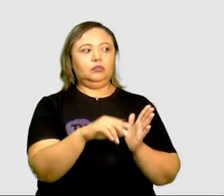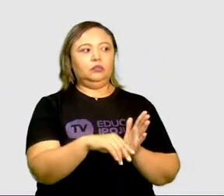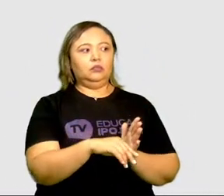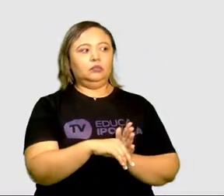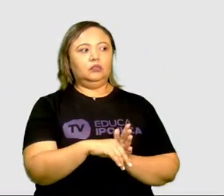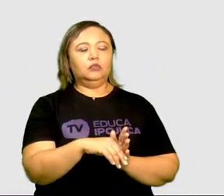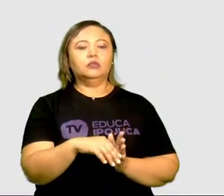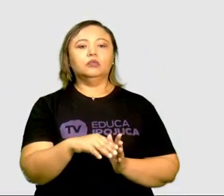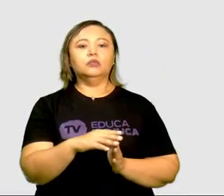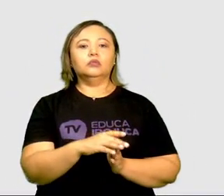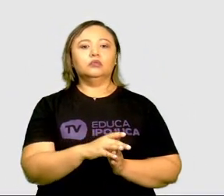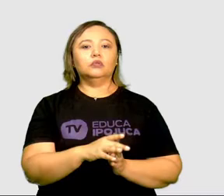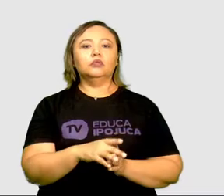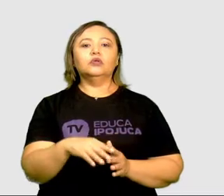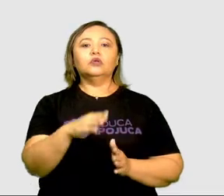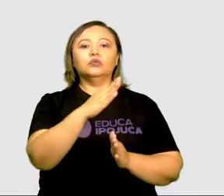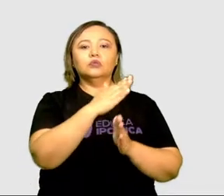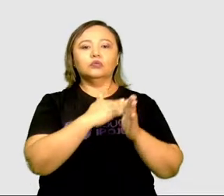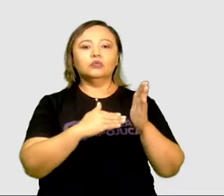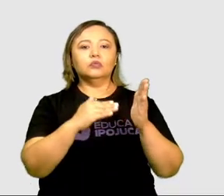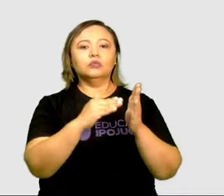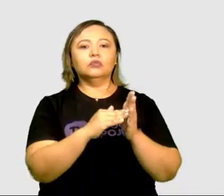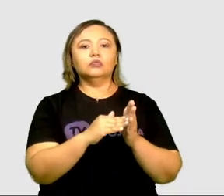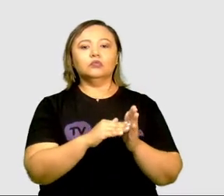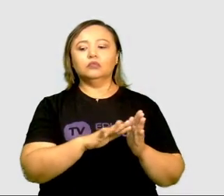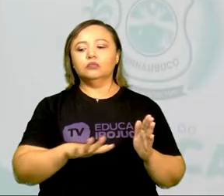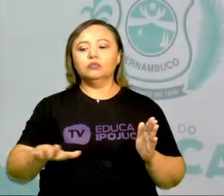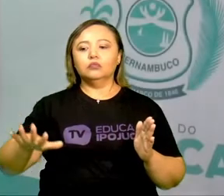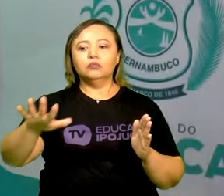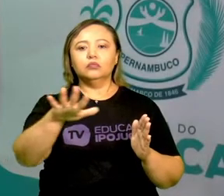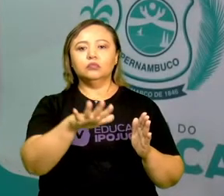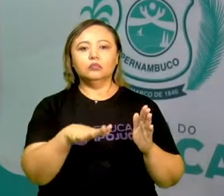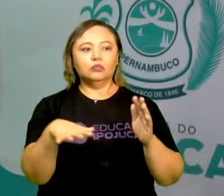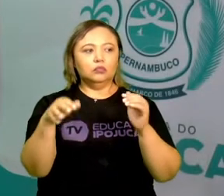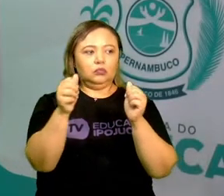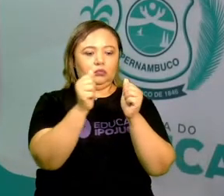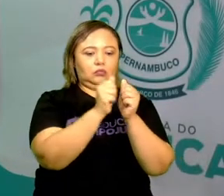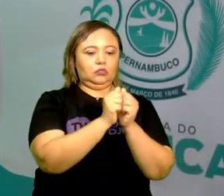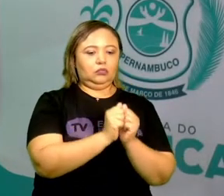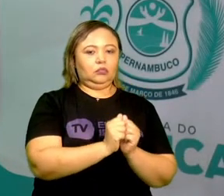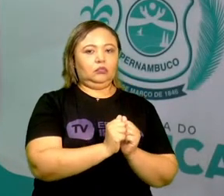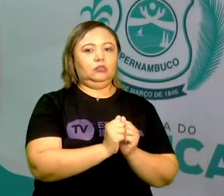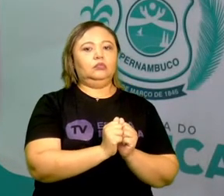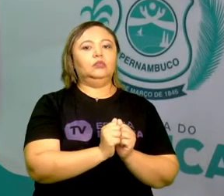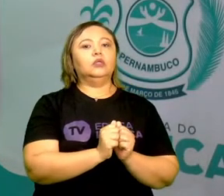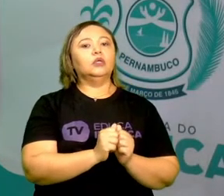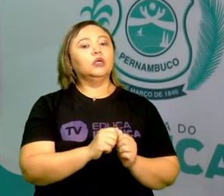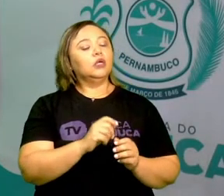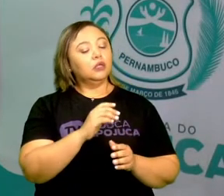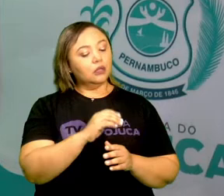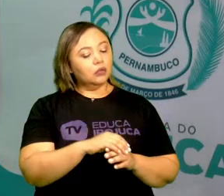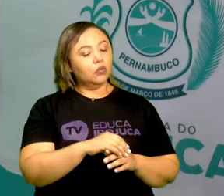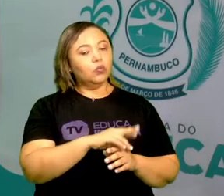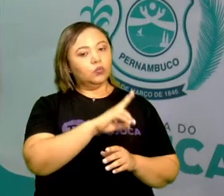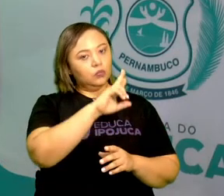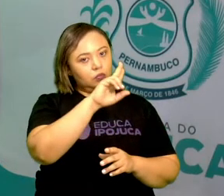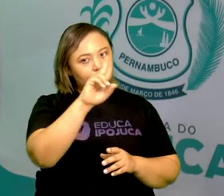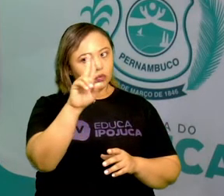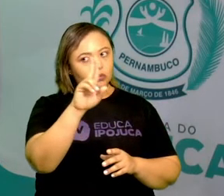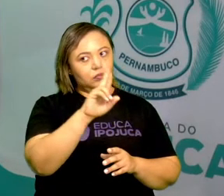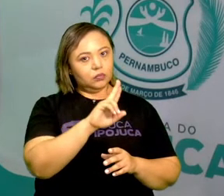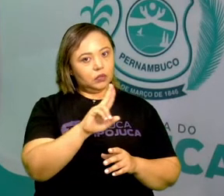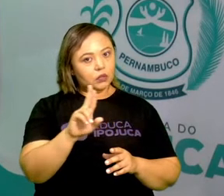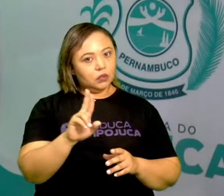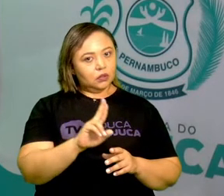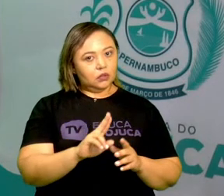todo mundo junto. E observe que todas as palavras aí são escritas com